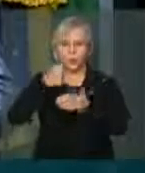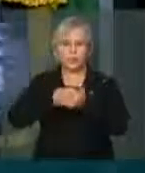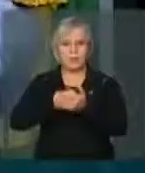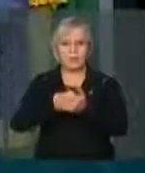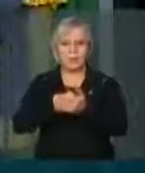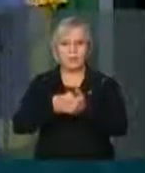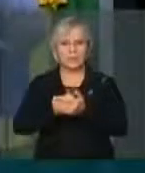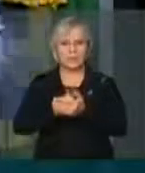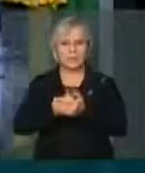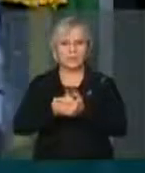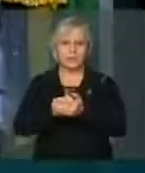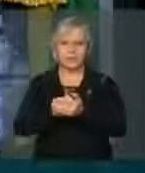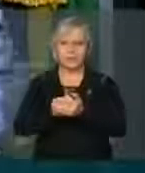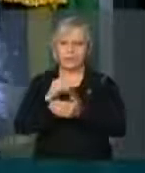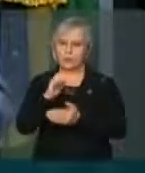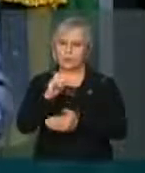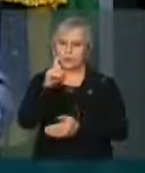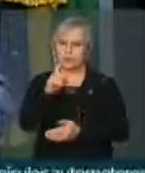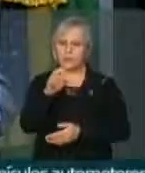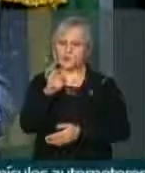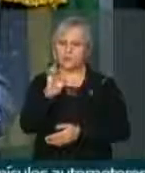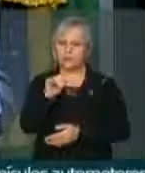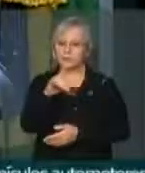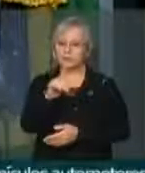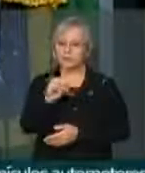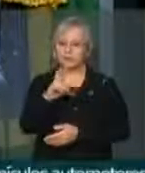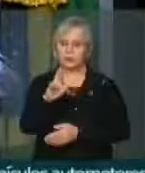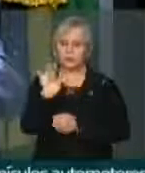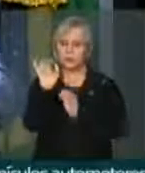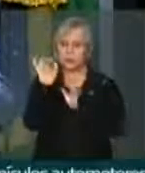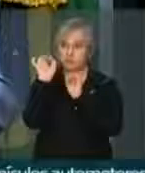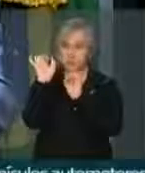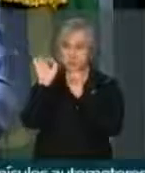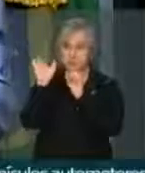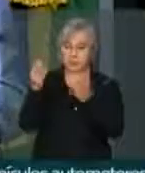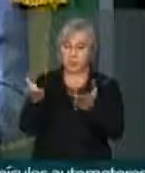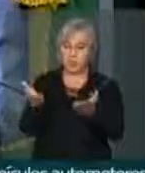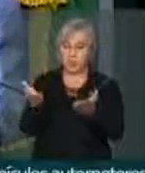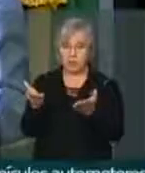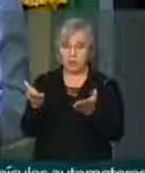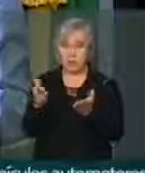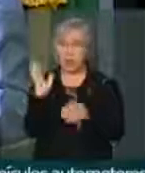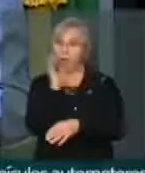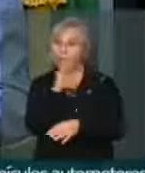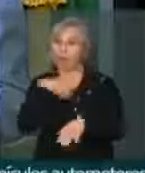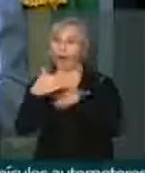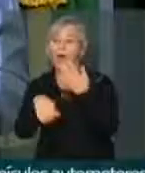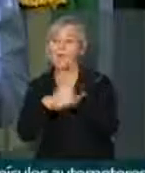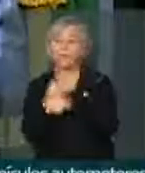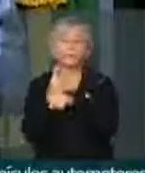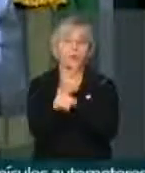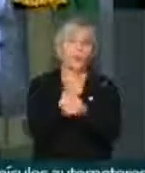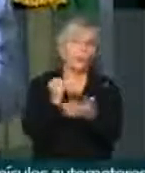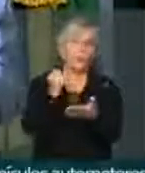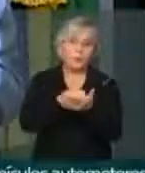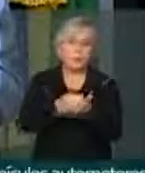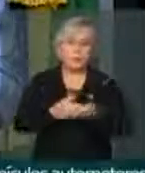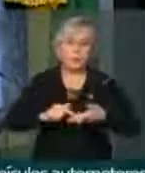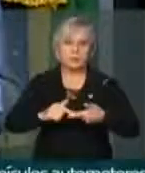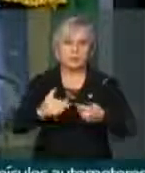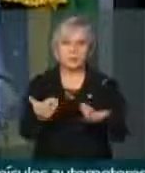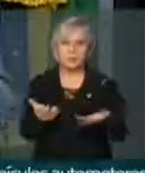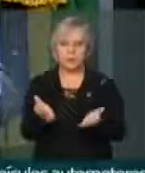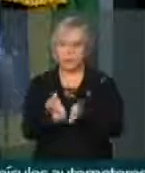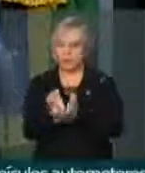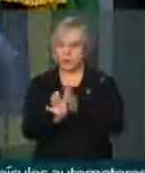ESGH, não importa, e aí foi uma correria Brasil afora. Os especuladores